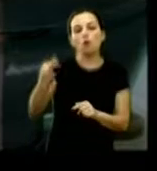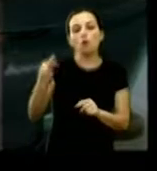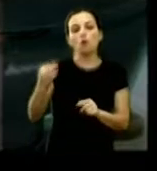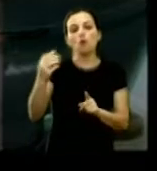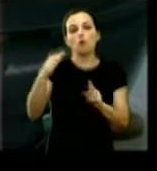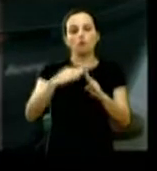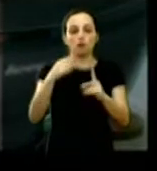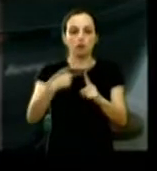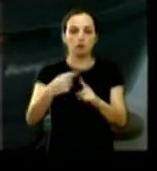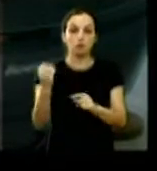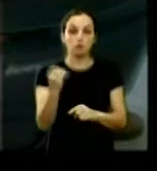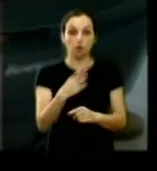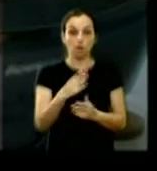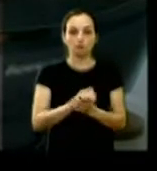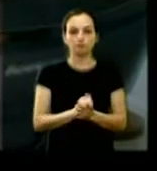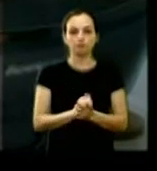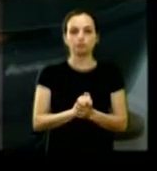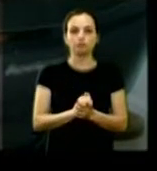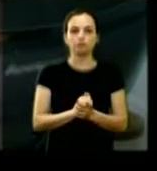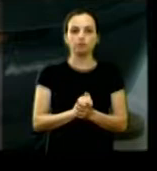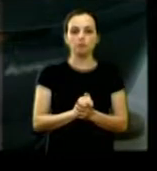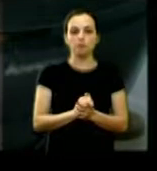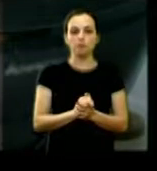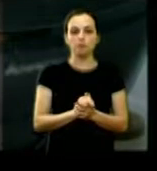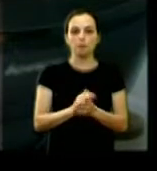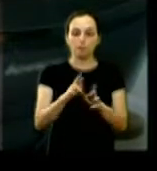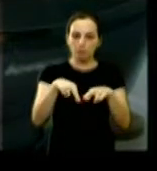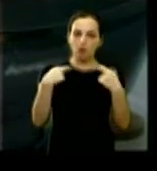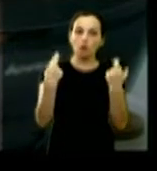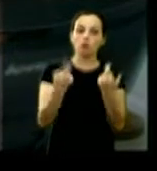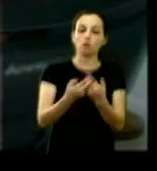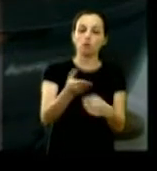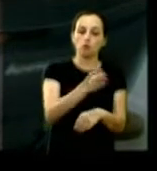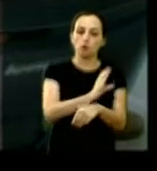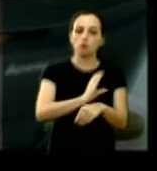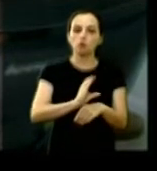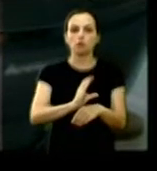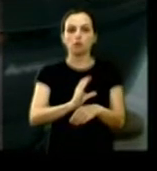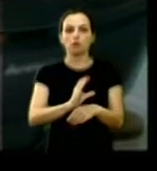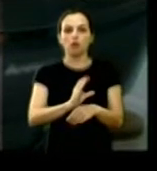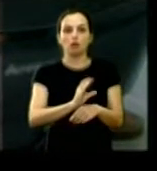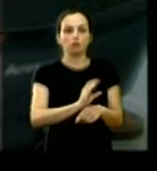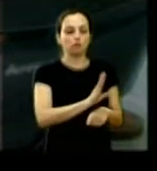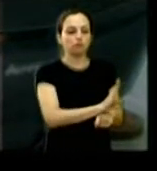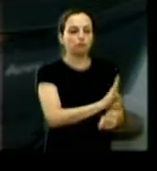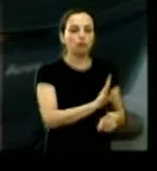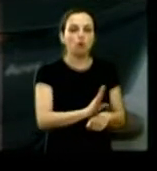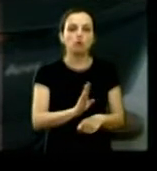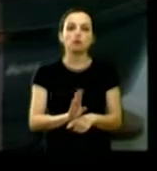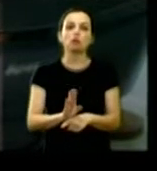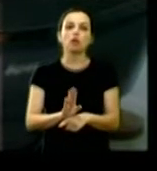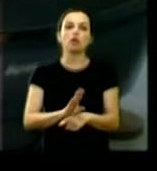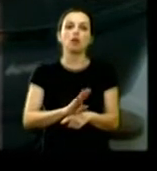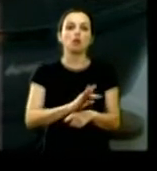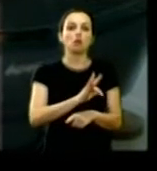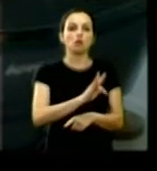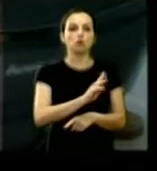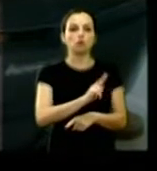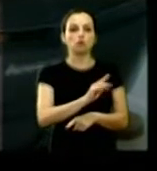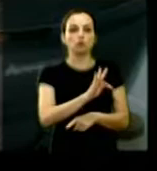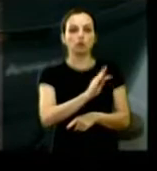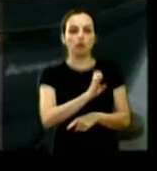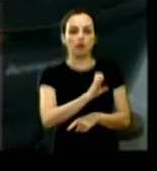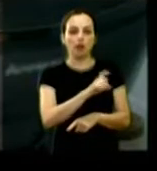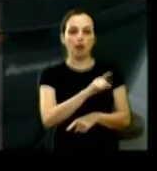nos reunimos também com coordenador do conselho tutelar na Vila Xavier lembrando que nós estamos